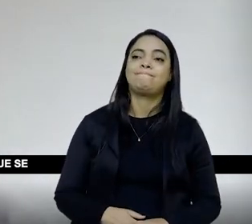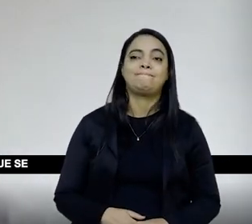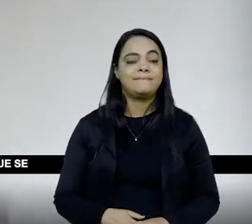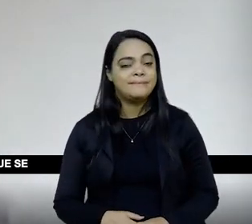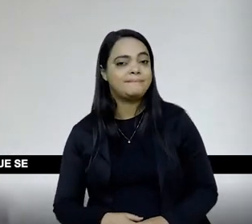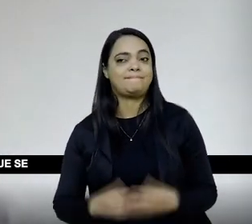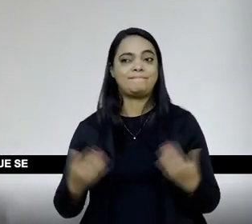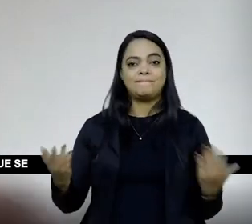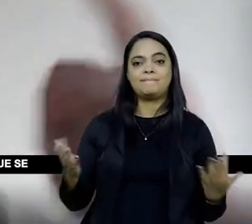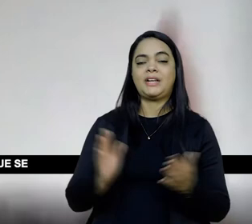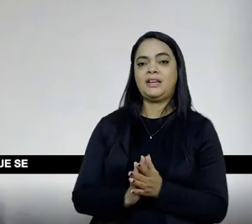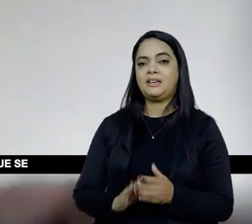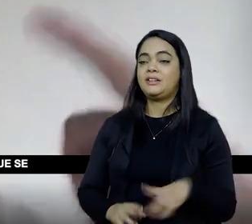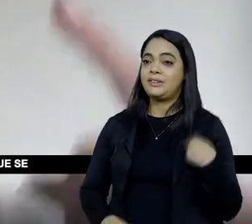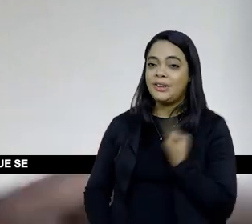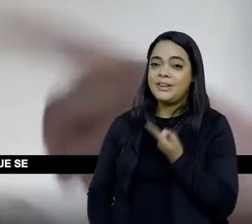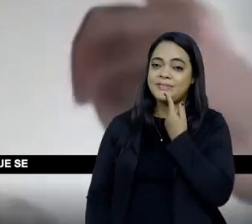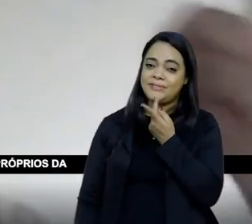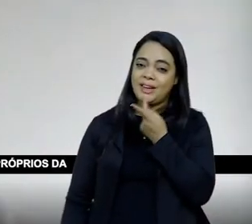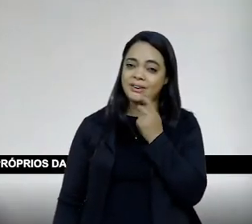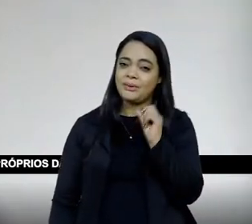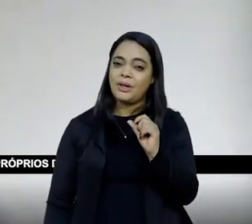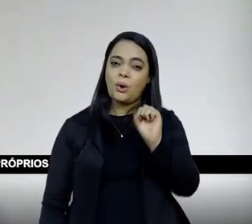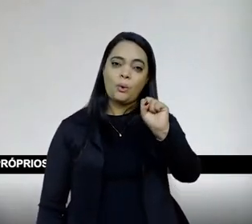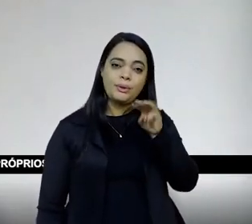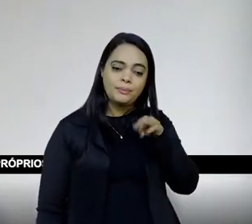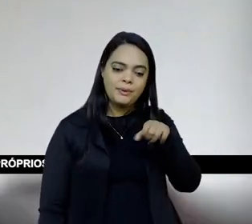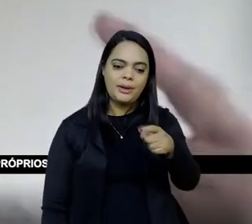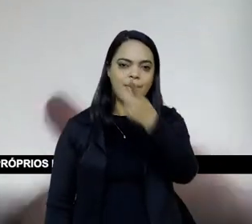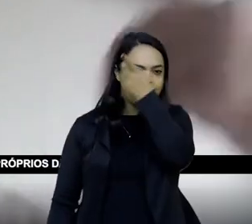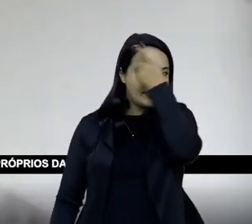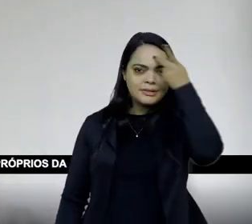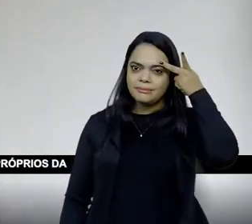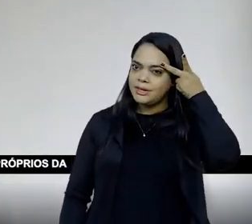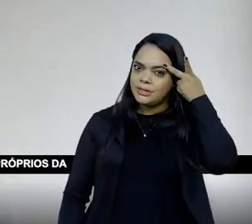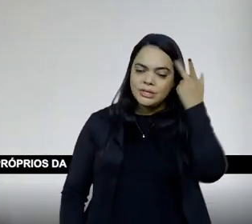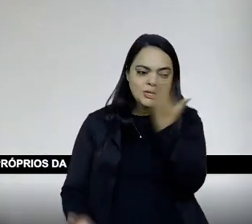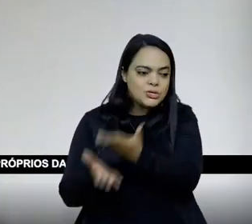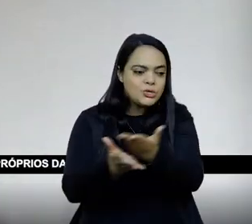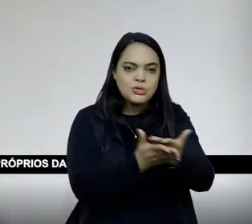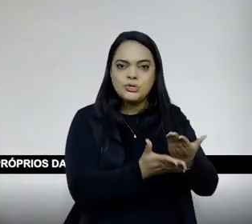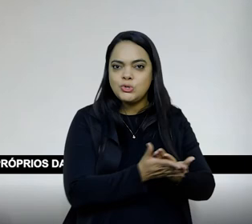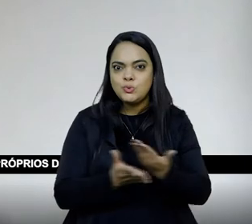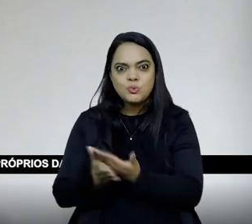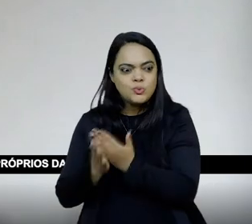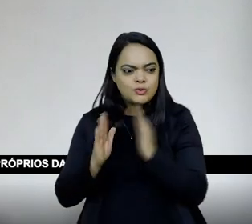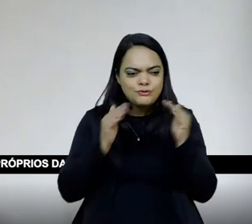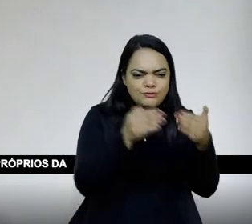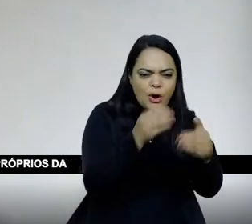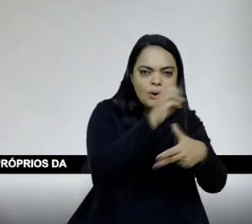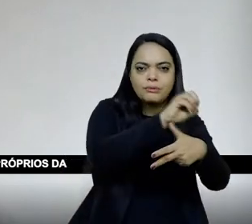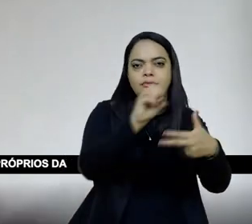dúzia, nós estamos falando de oito milhões que se mobilizam, fora os que não se mobilizam, para o Enem, né?